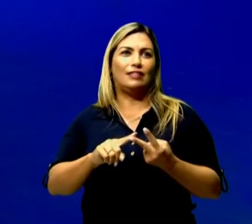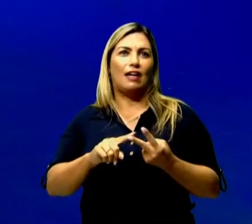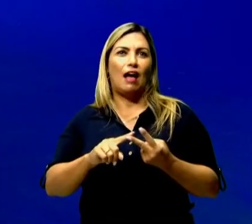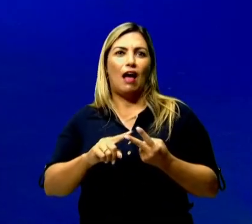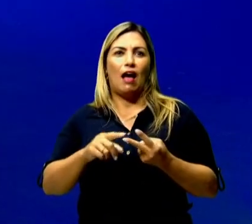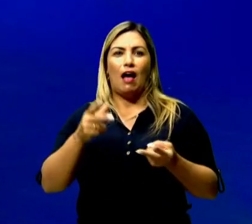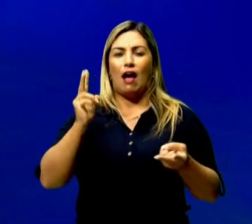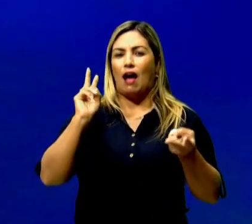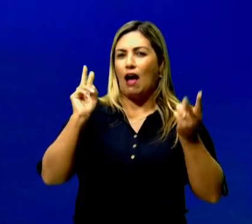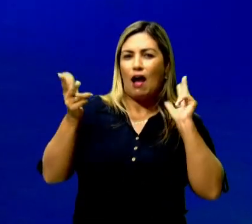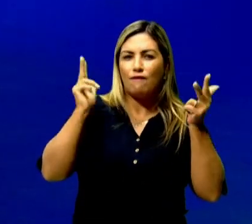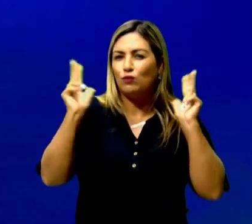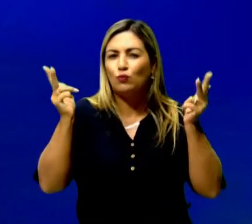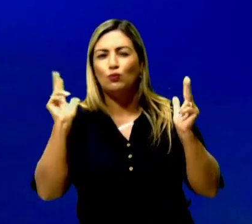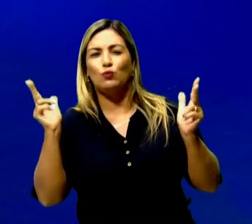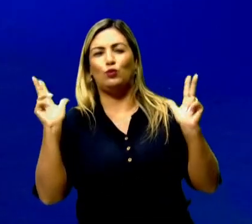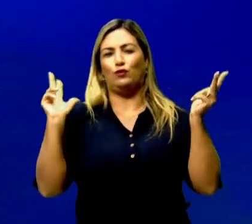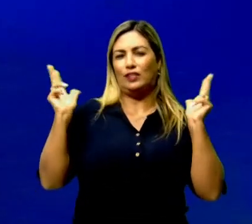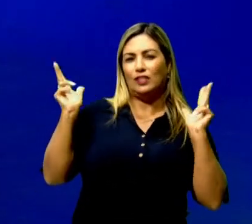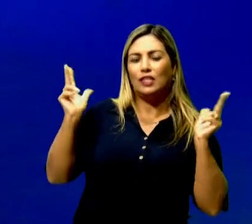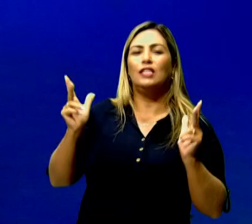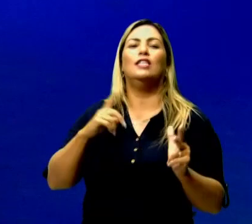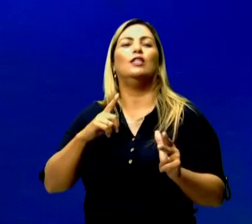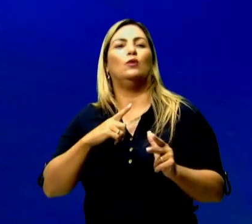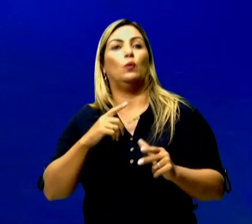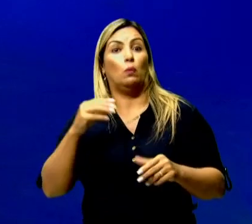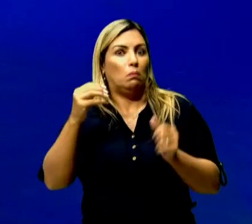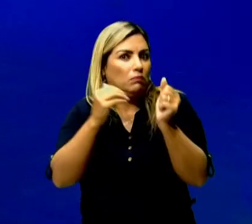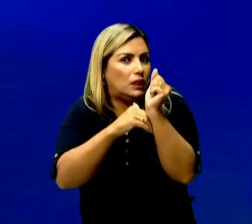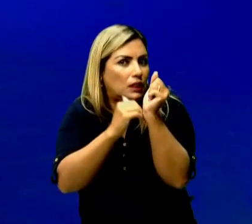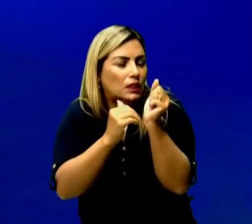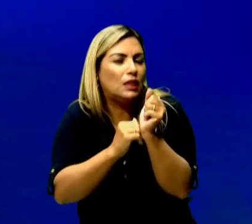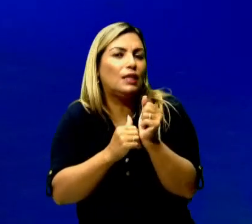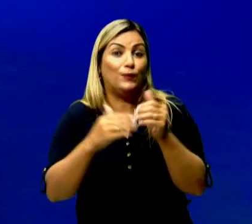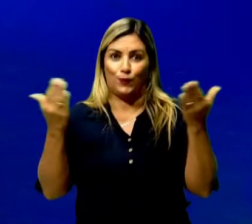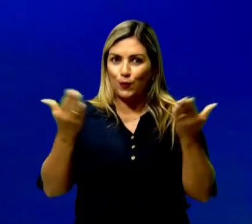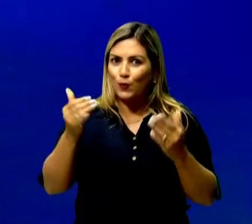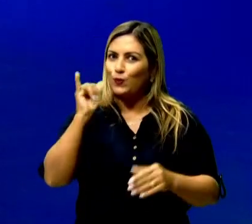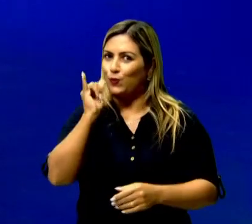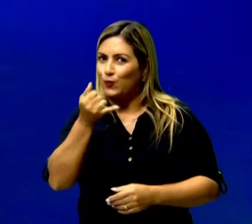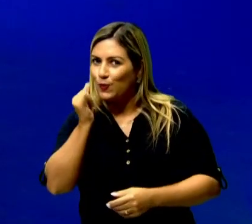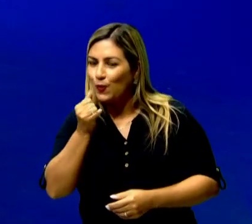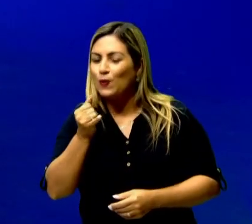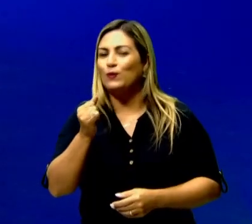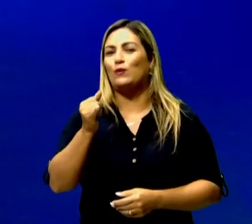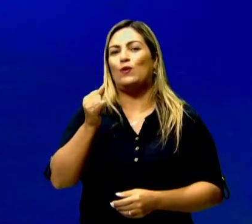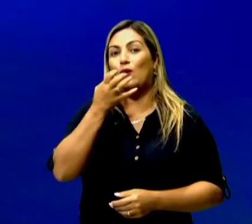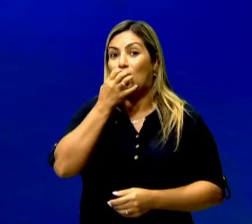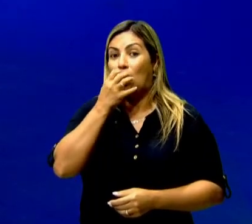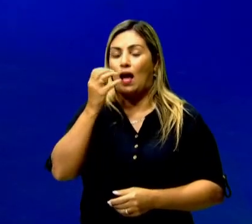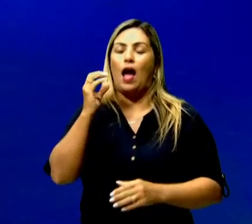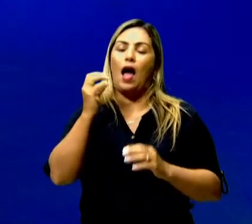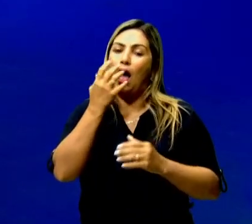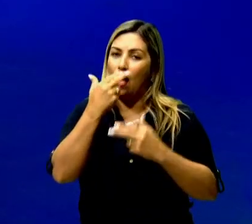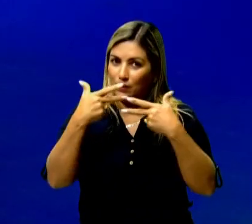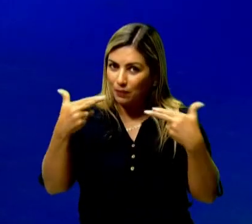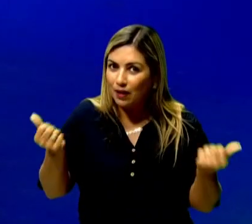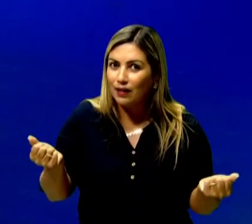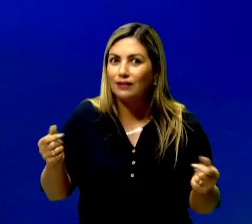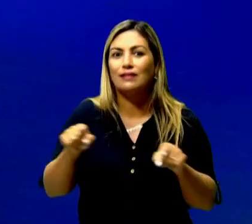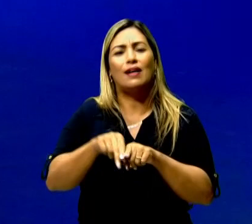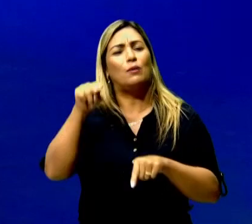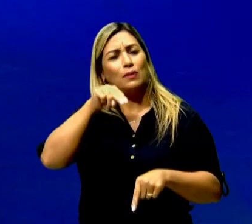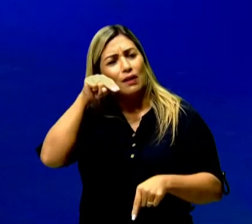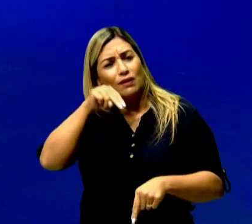aventura, eu posso ter conto de mistério. E hoje nós vamos falar justamente do conto de animais, que também é uma